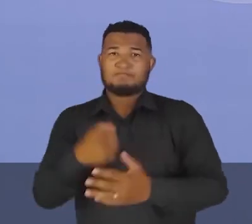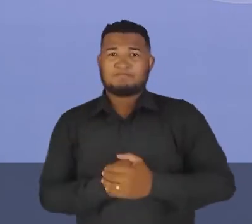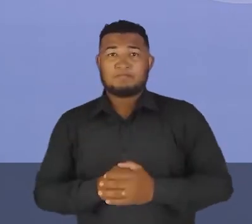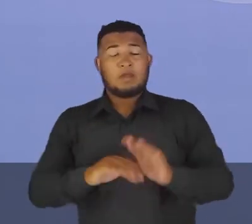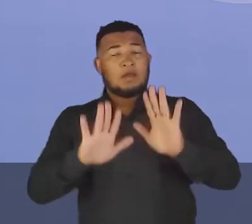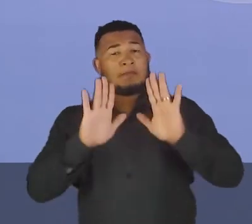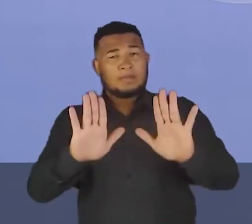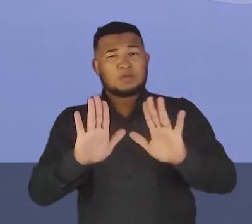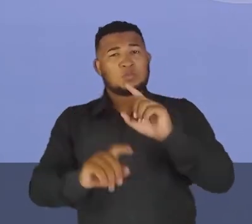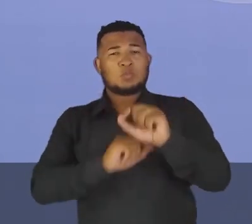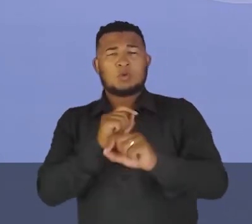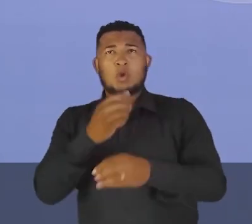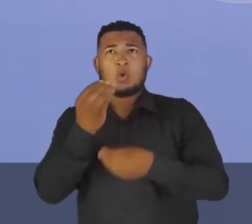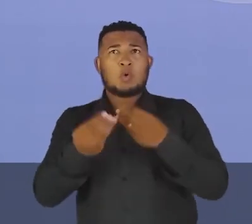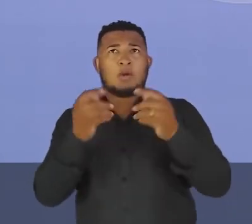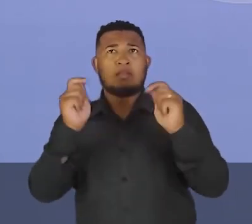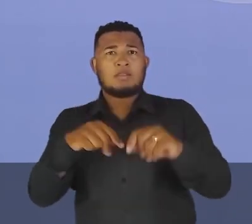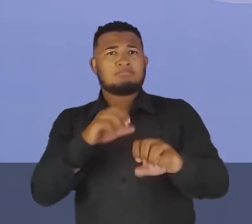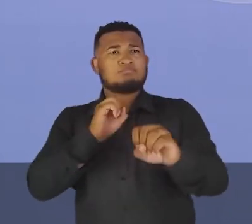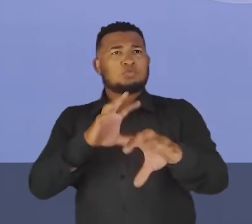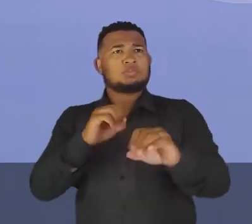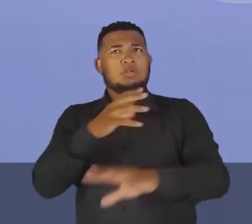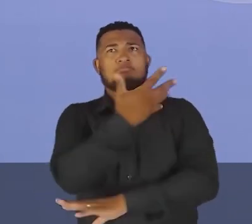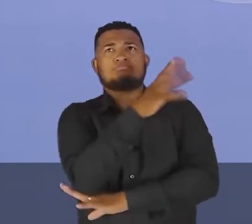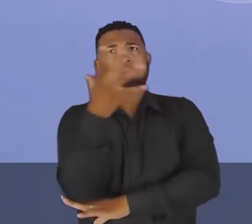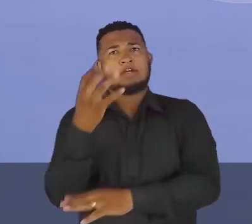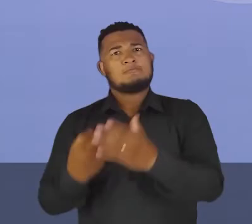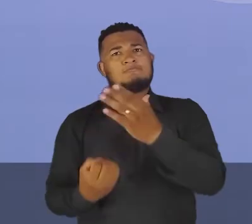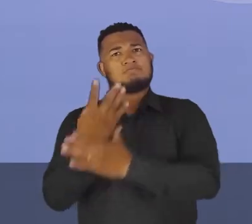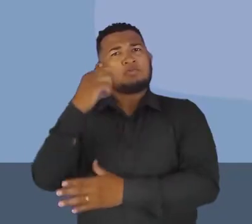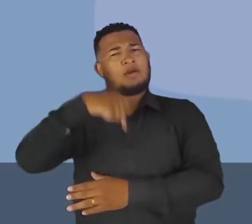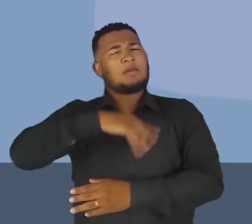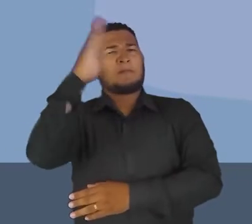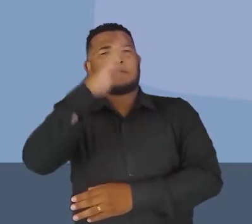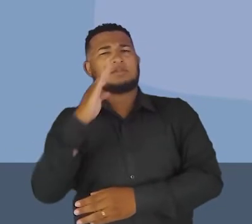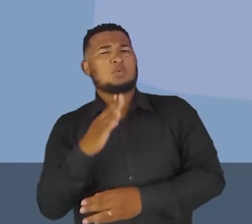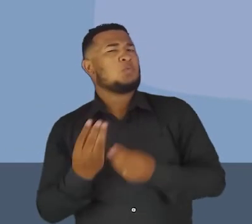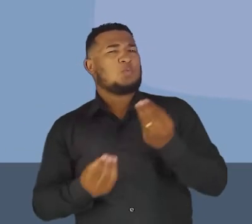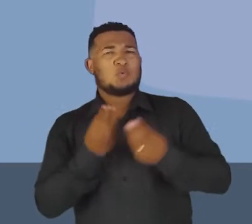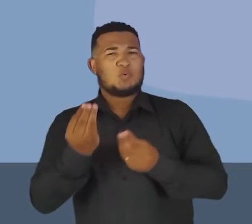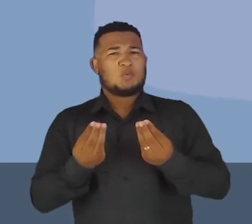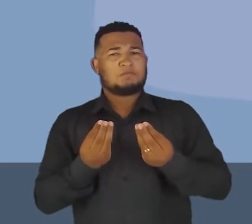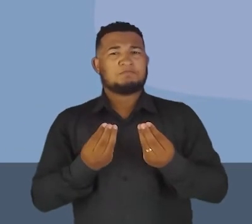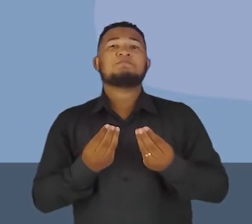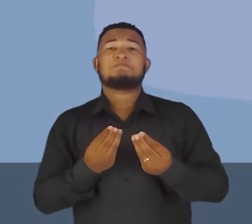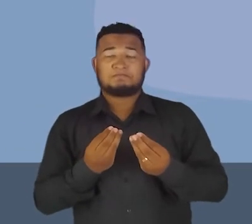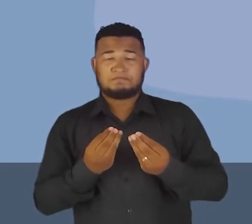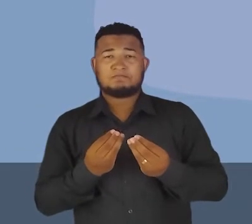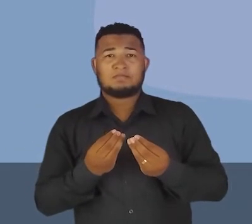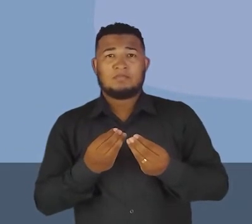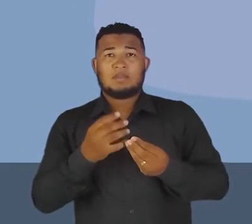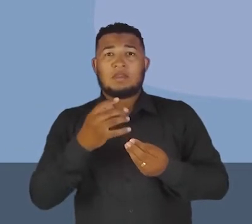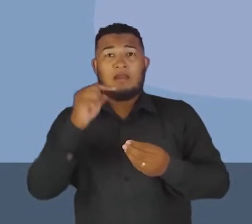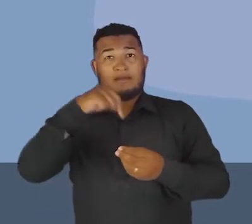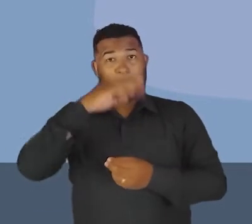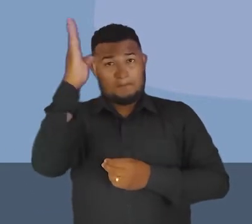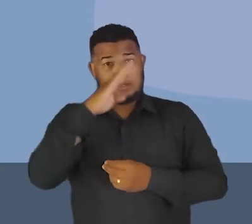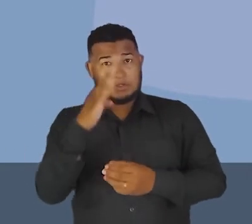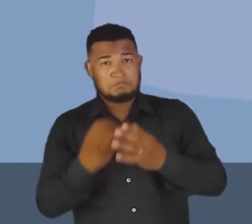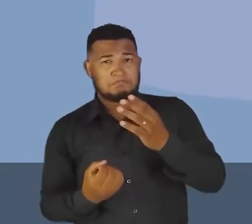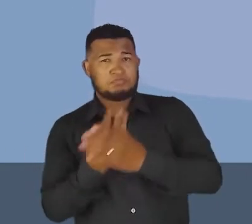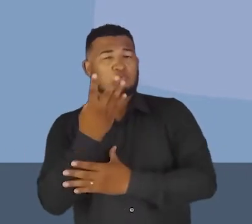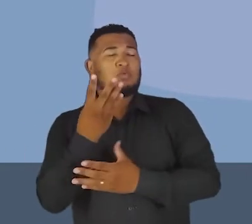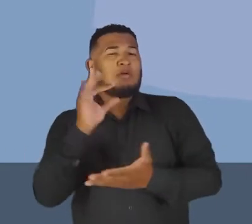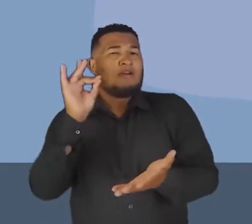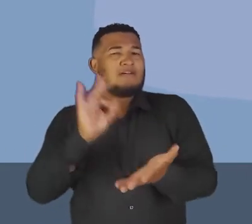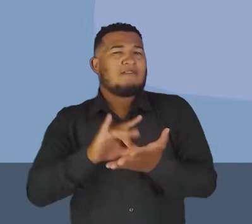pessoal, olha só, como que a educação ambiental surgiu no Brasil? Olha para a tela. Como que essa educação surgiu no Brasil, né? Na